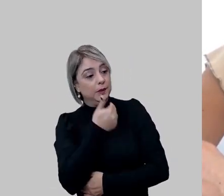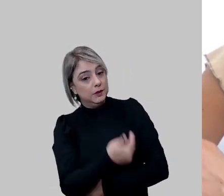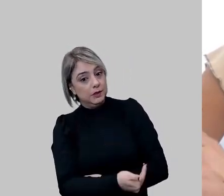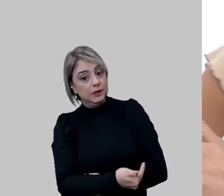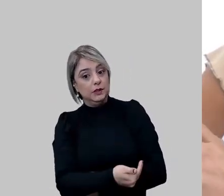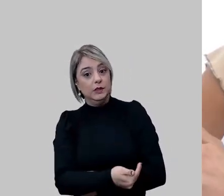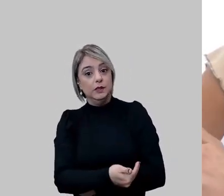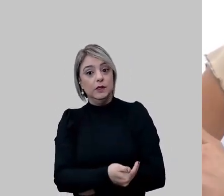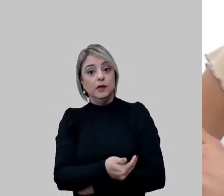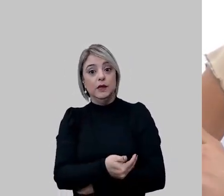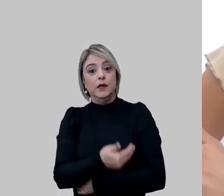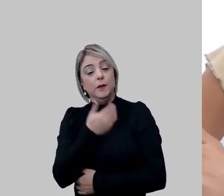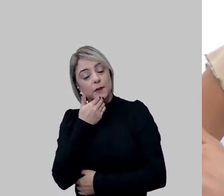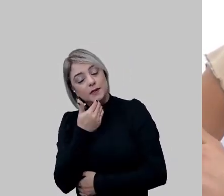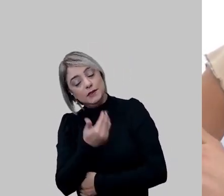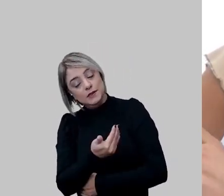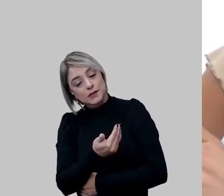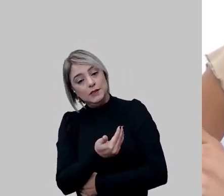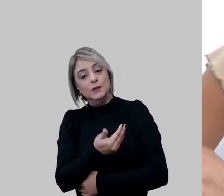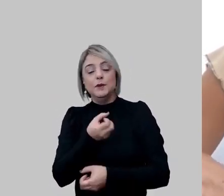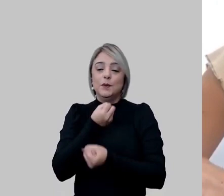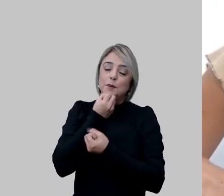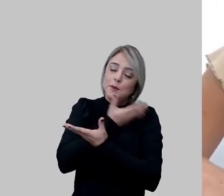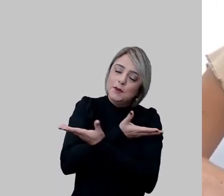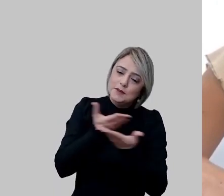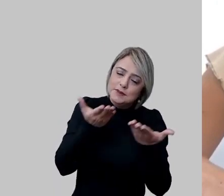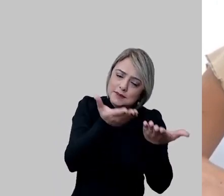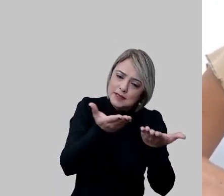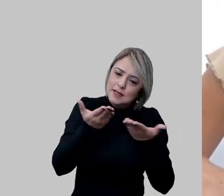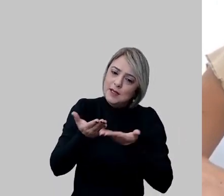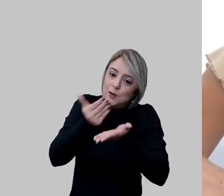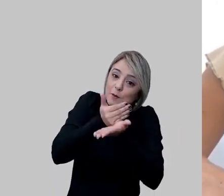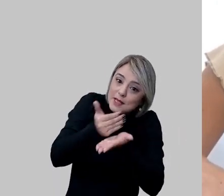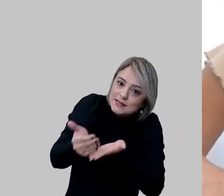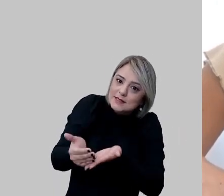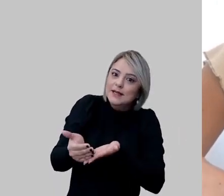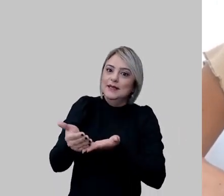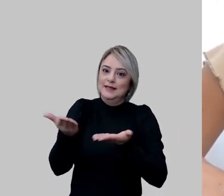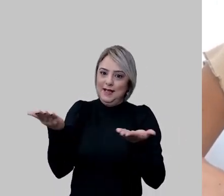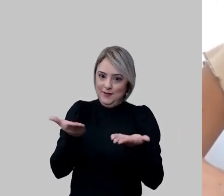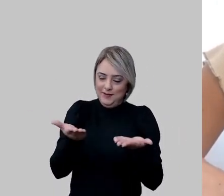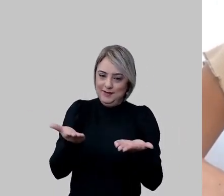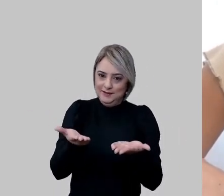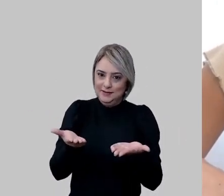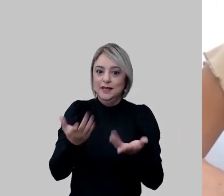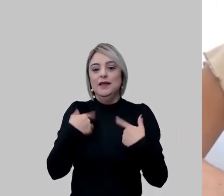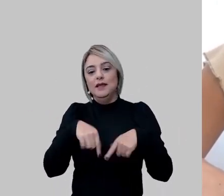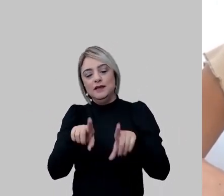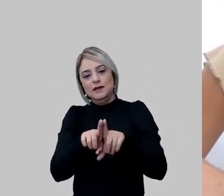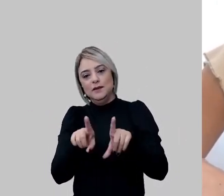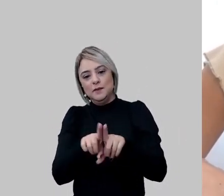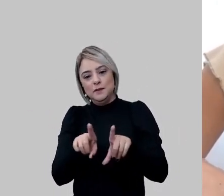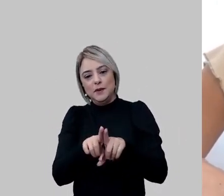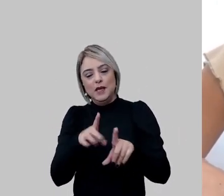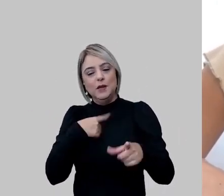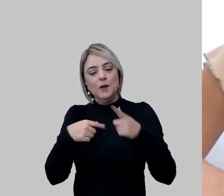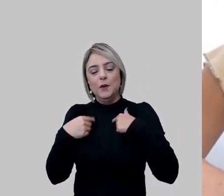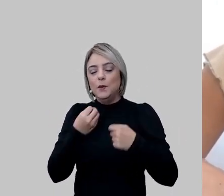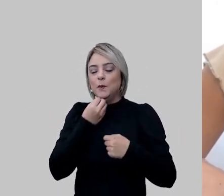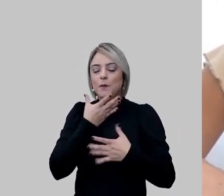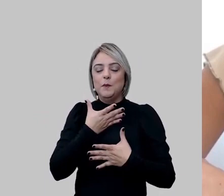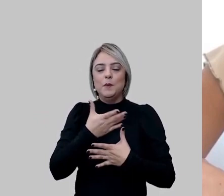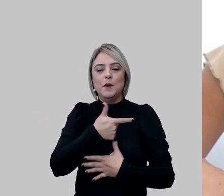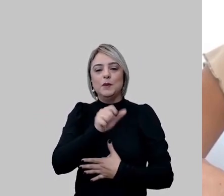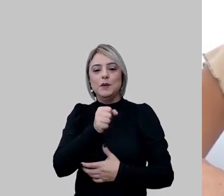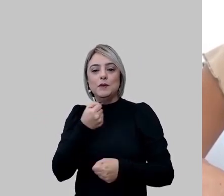eu a Tati que é uma querida pediu para eu dar boas-vindas para vocês que estão começando agora e também desejar um bom ano